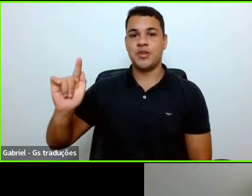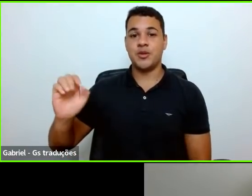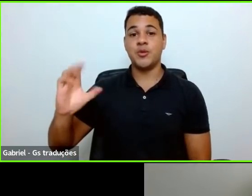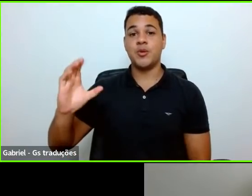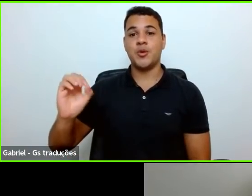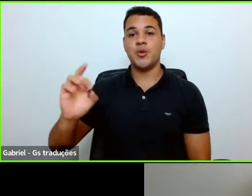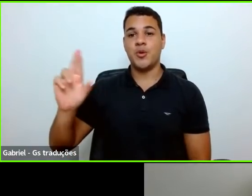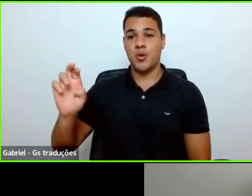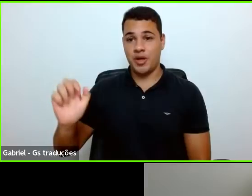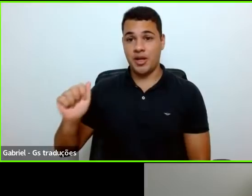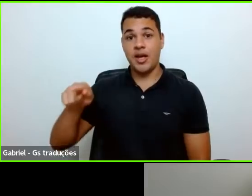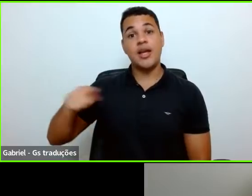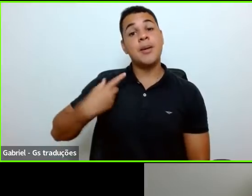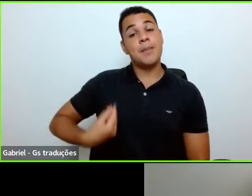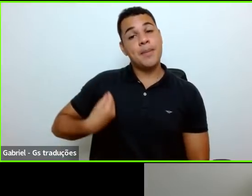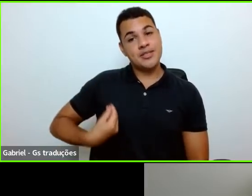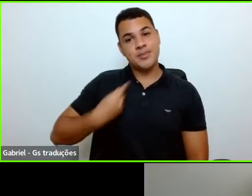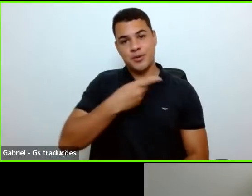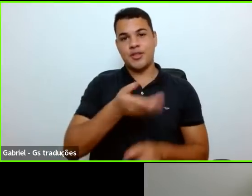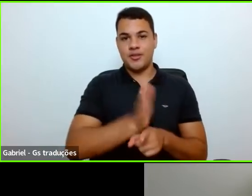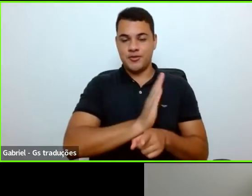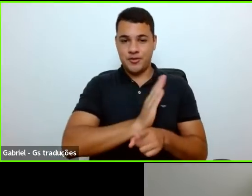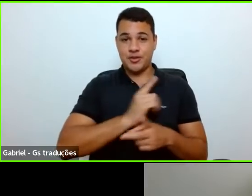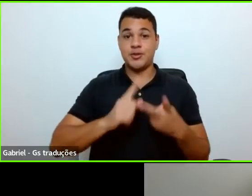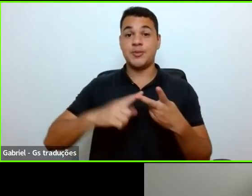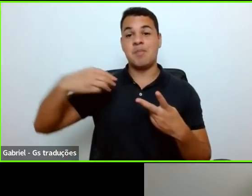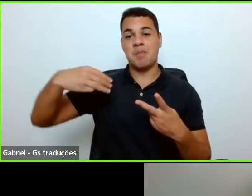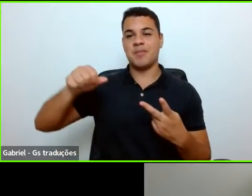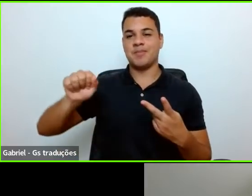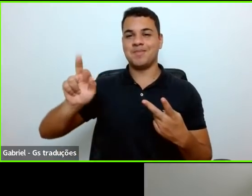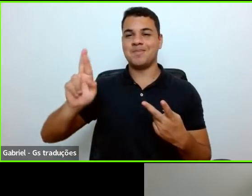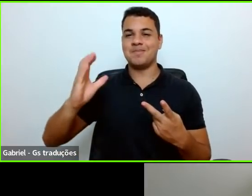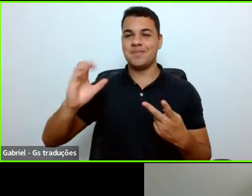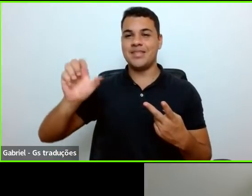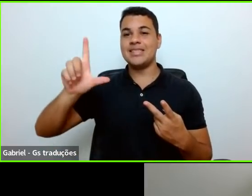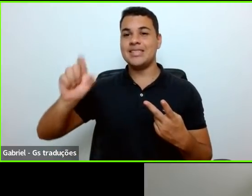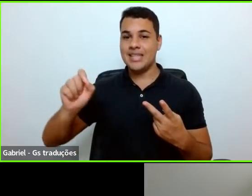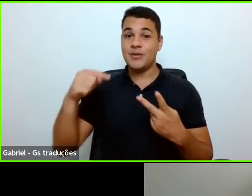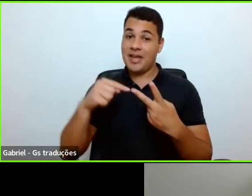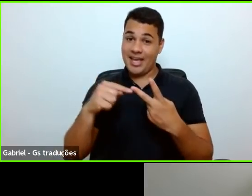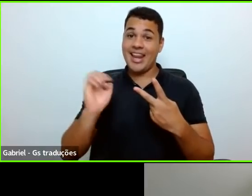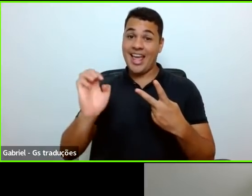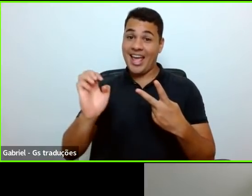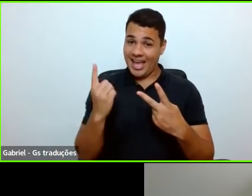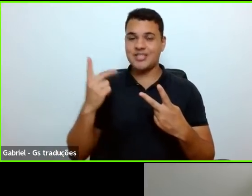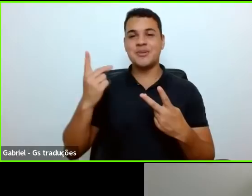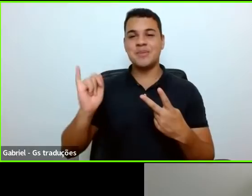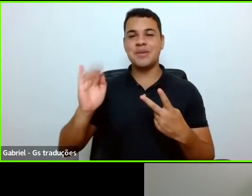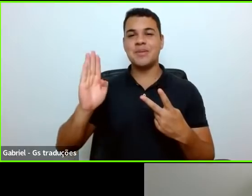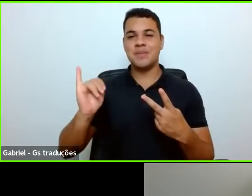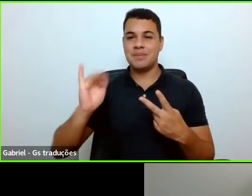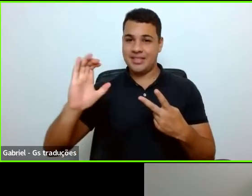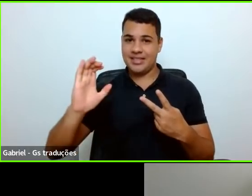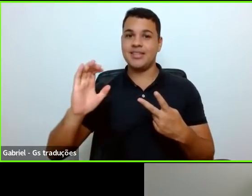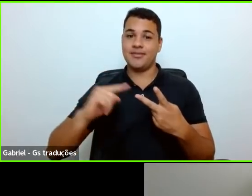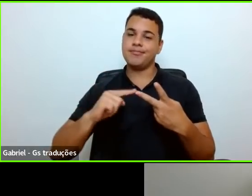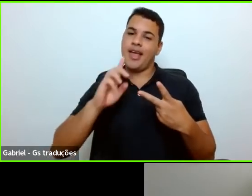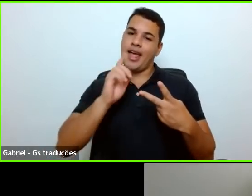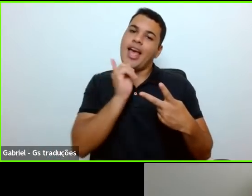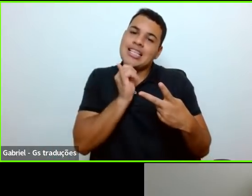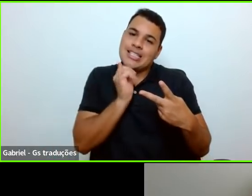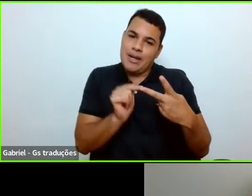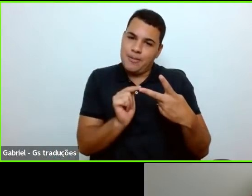participou do vídeo, ao Marcelo Pelagio, que, como vocês viram, foi um PIBIC, um exemplo clássico, um dos exemplos